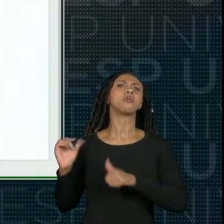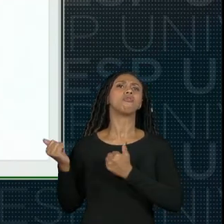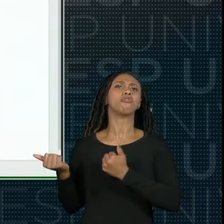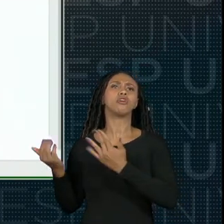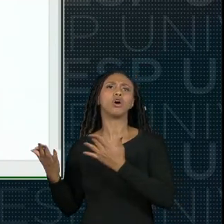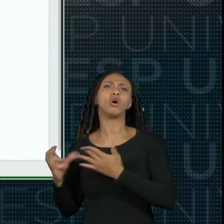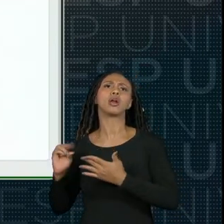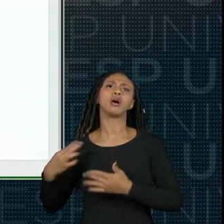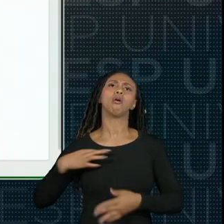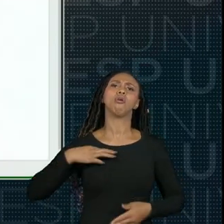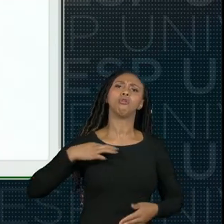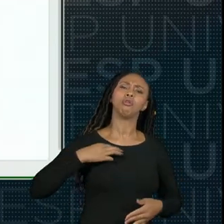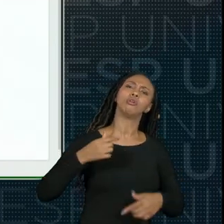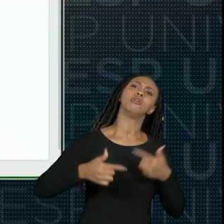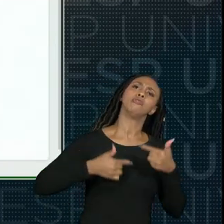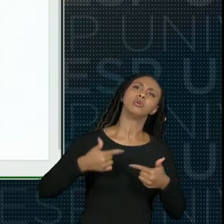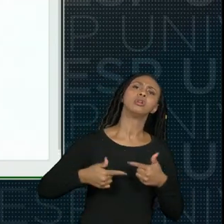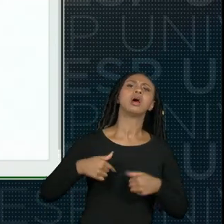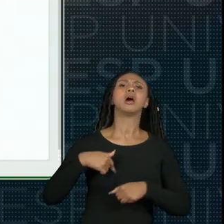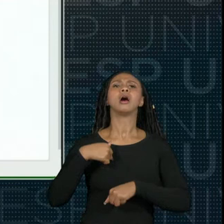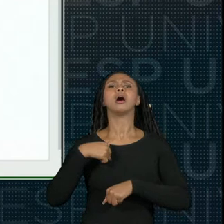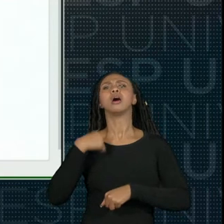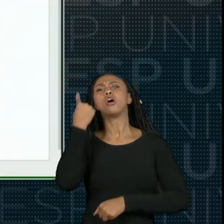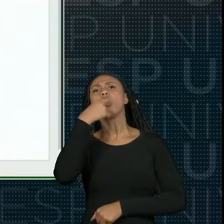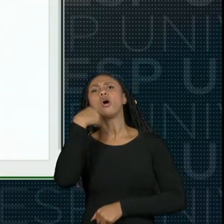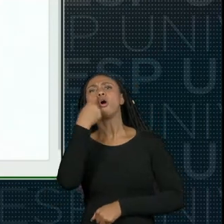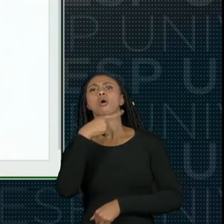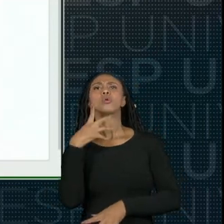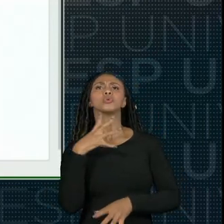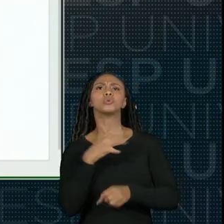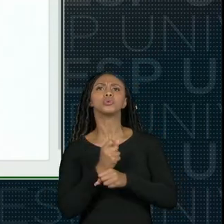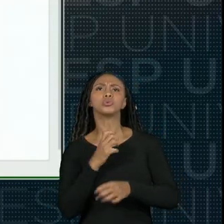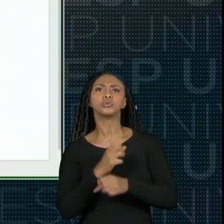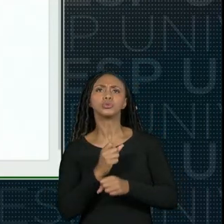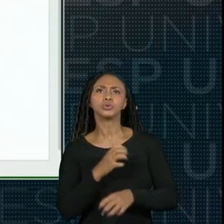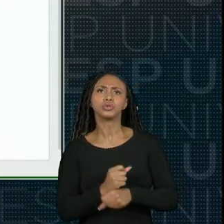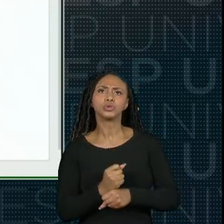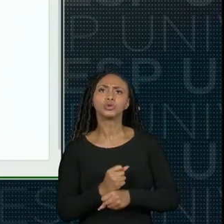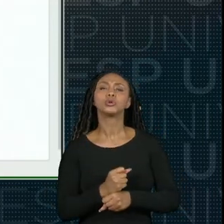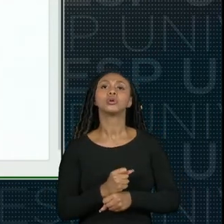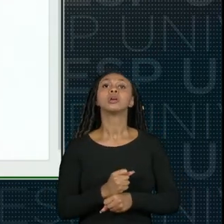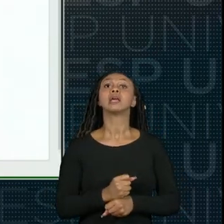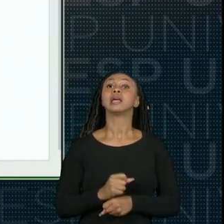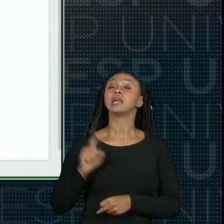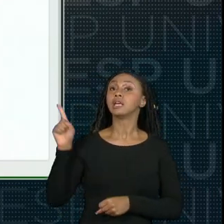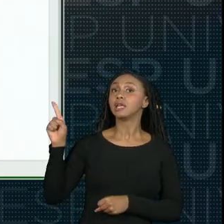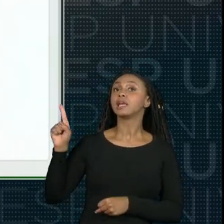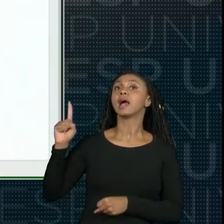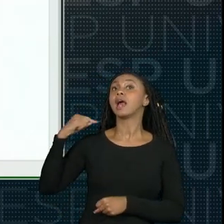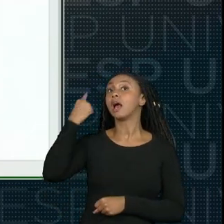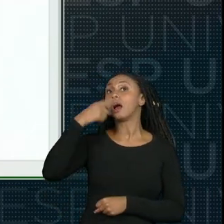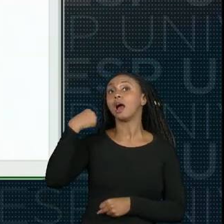voluntário e a carga horária do evento e a carga horária realizada que não necessariamente serão